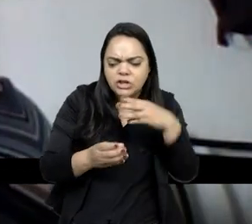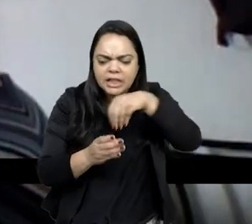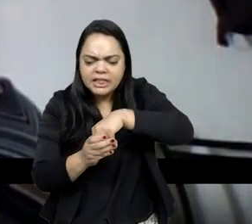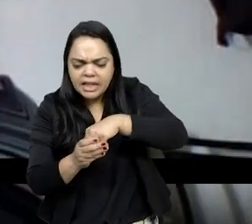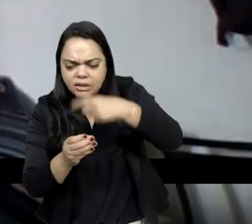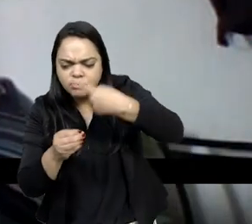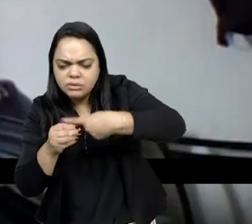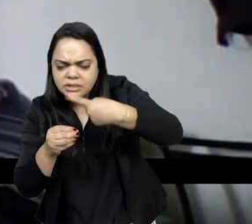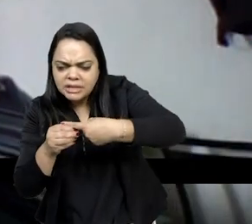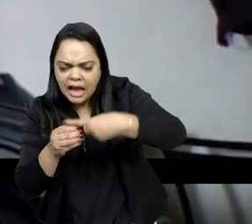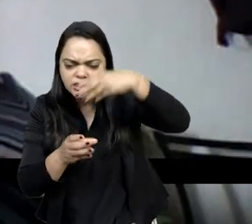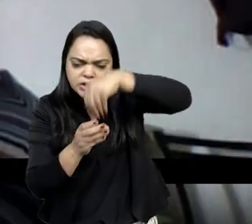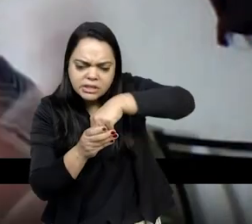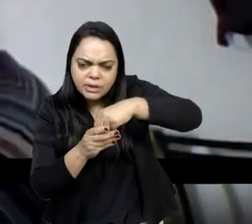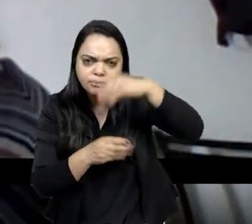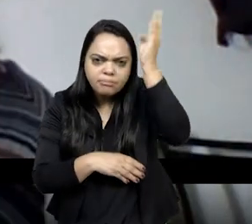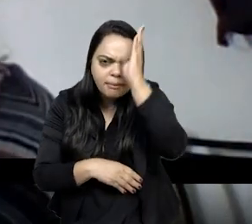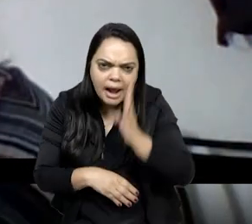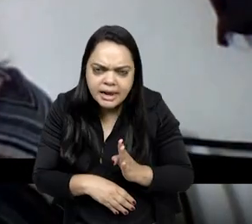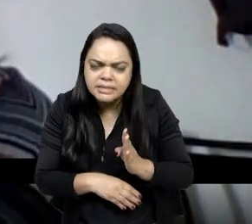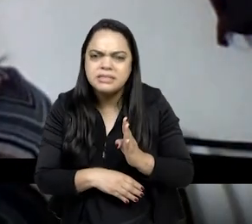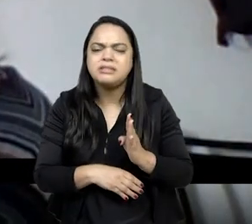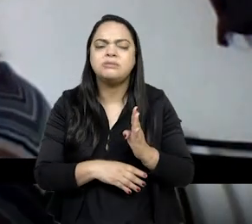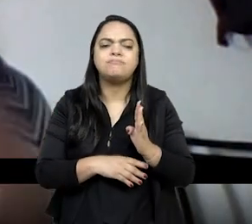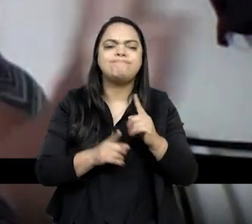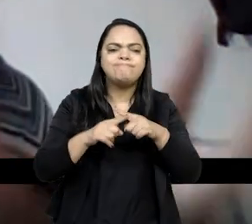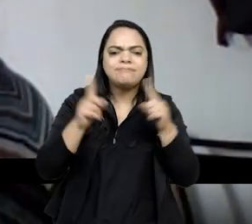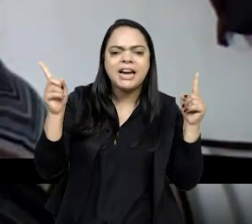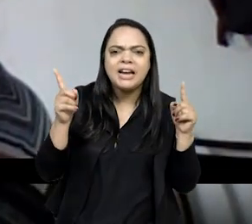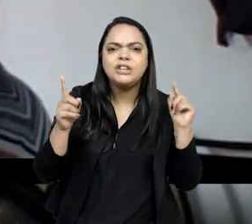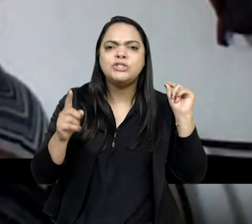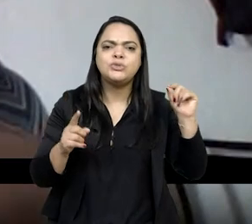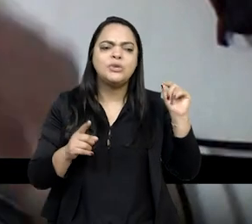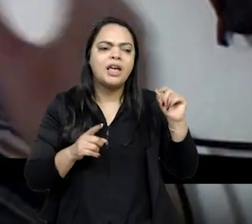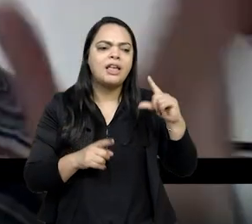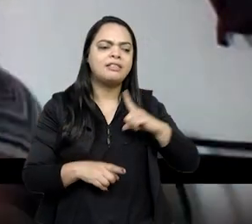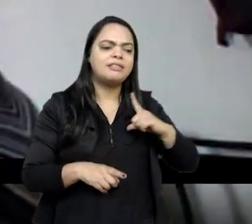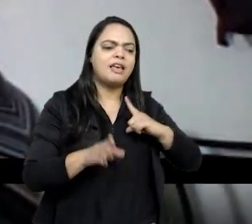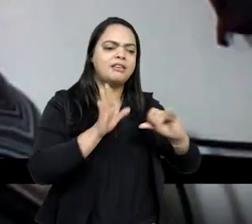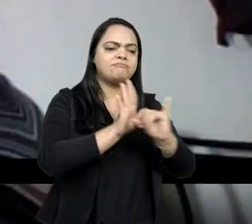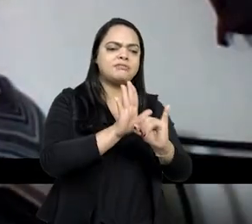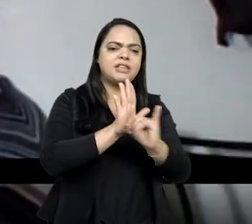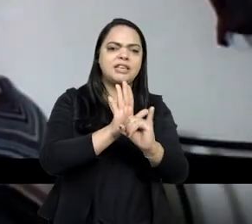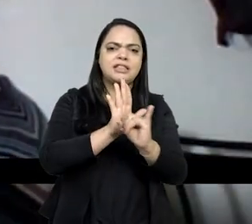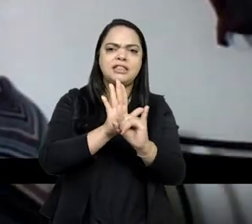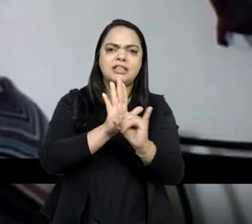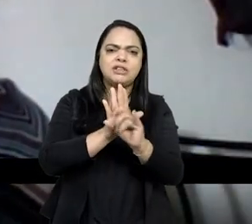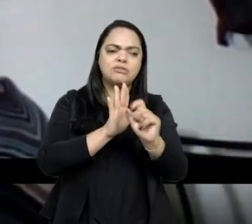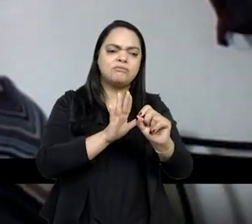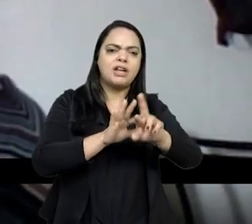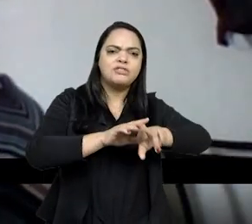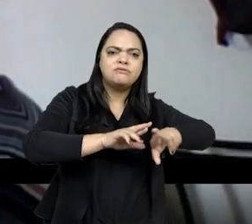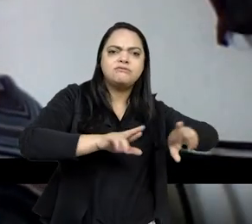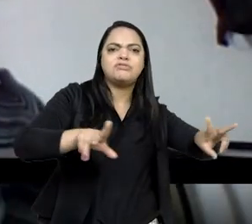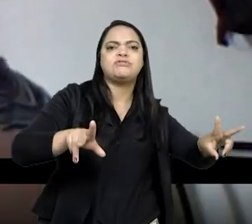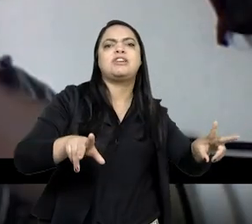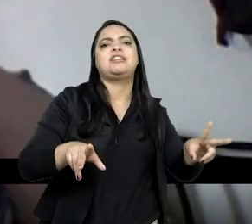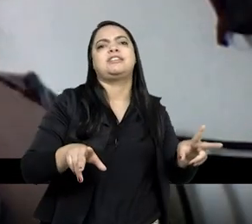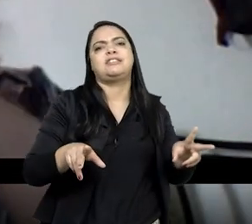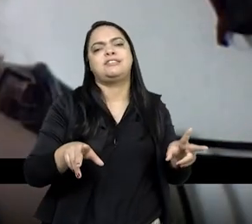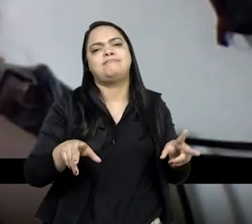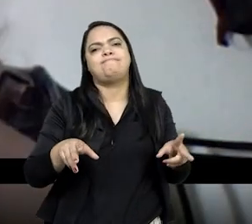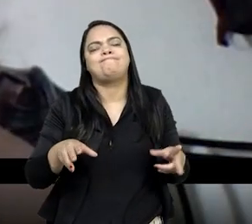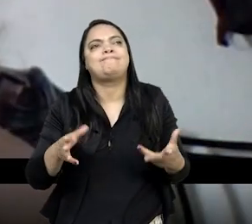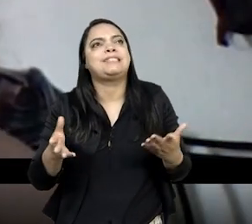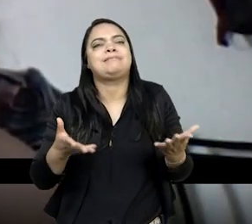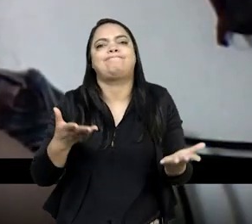que se chama Brasil, sendo parte de uma identidade que não é apenas Brasil, né. Então,